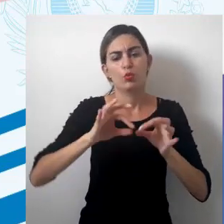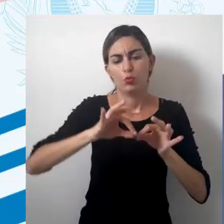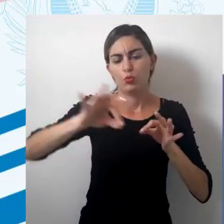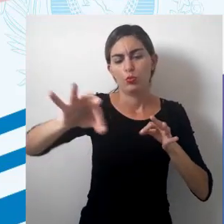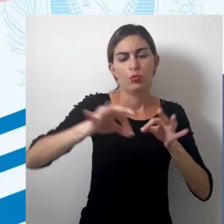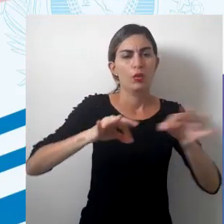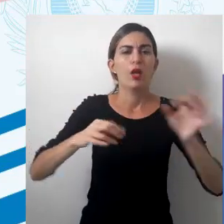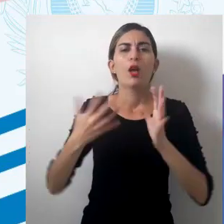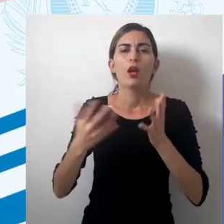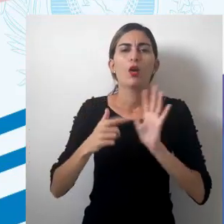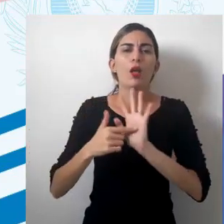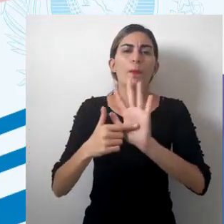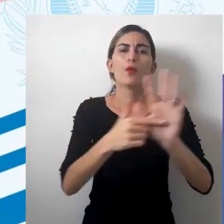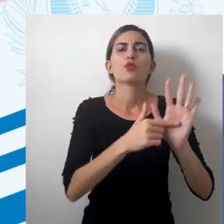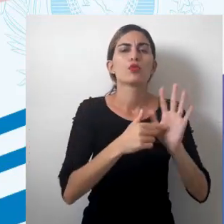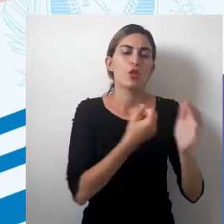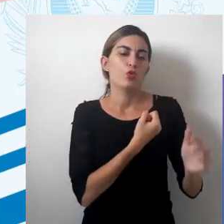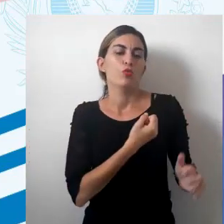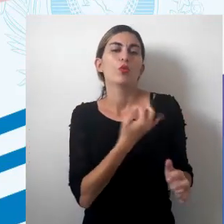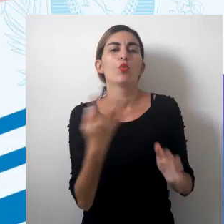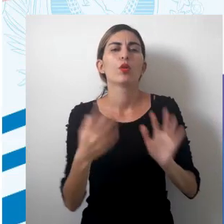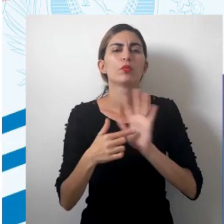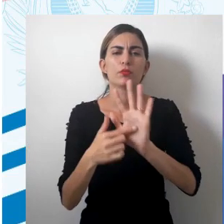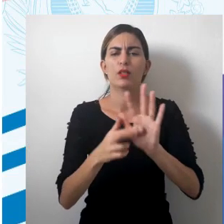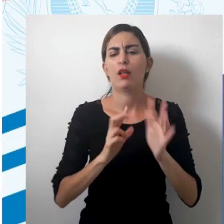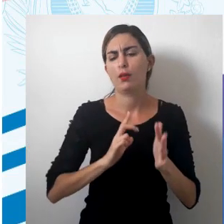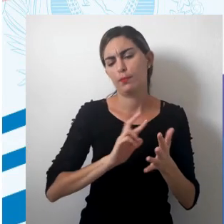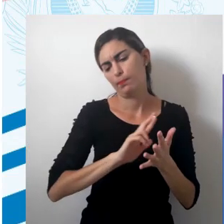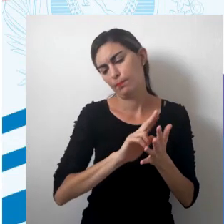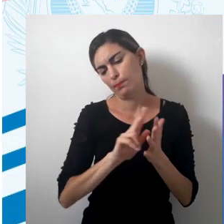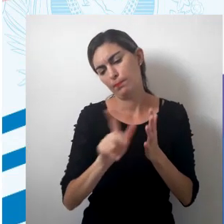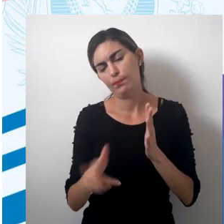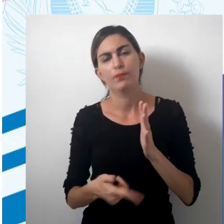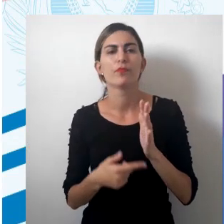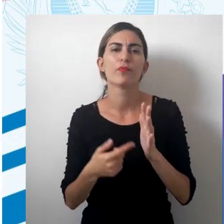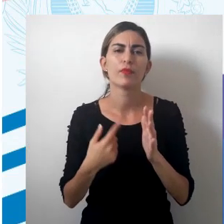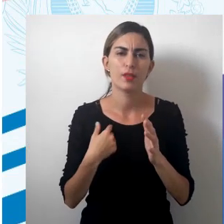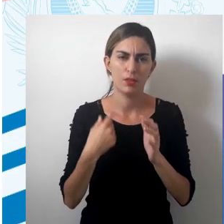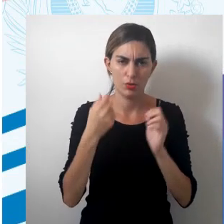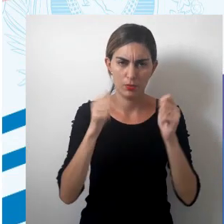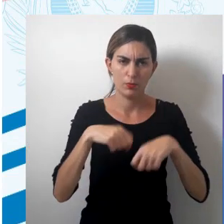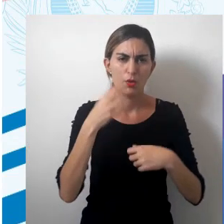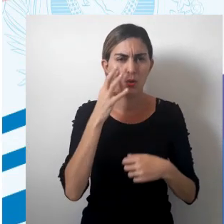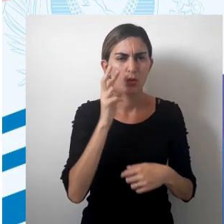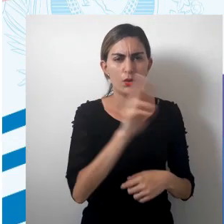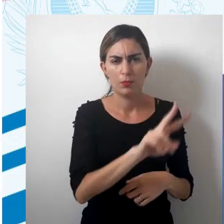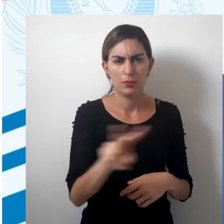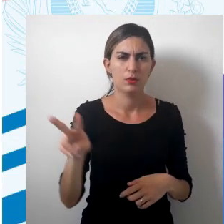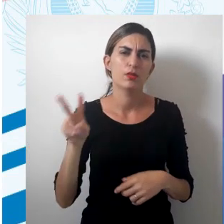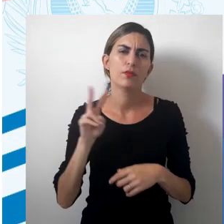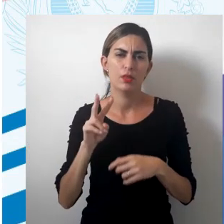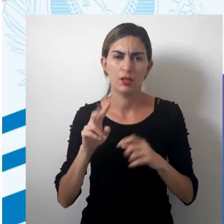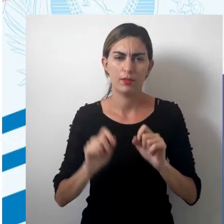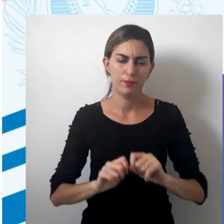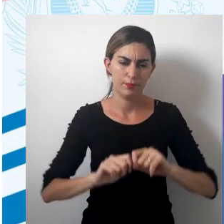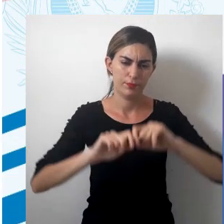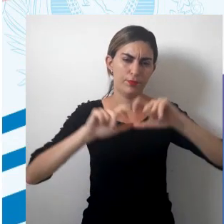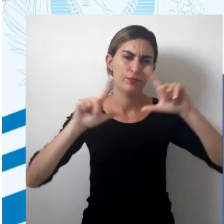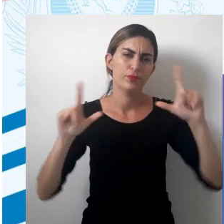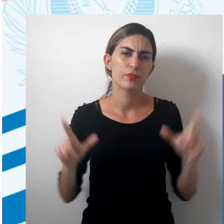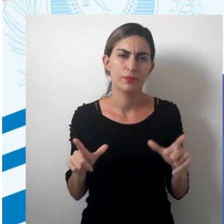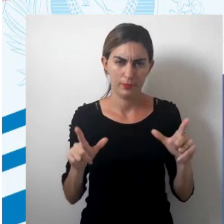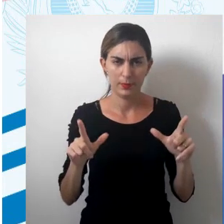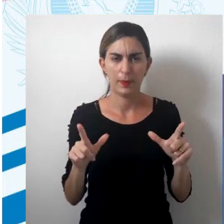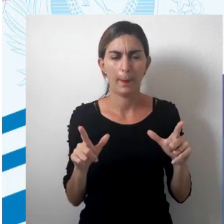ao dado que se quer mostrar, então a gente tem vários elementos aí, conforme a gente pode observar aí na tela,